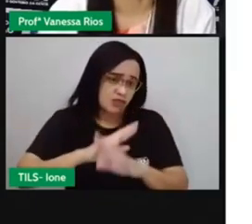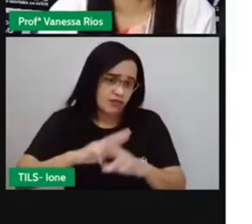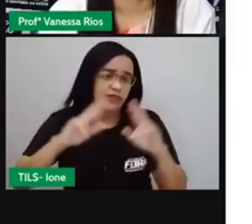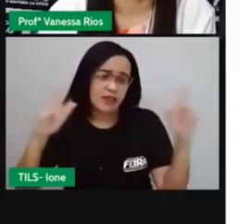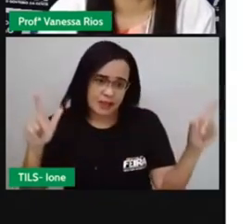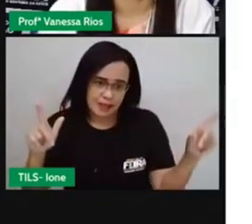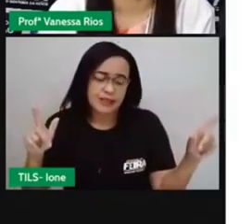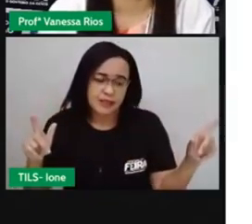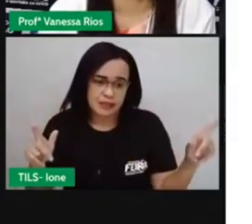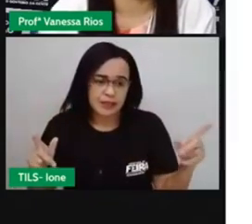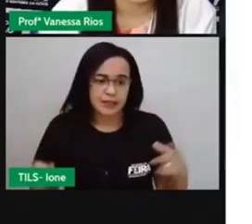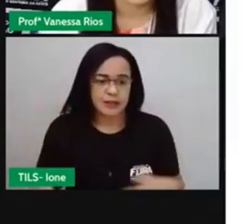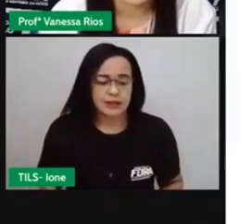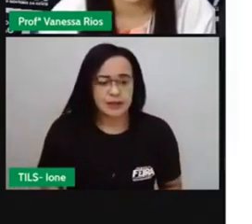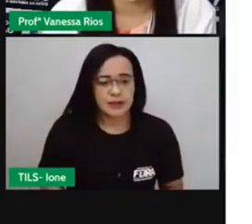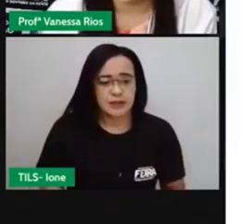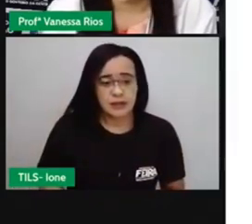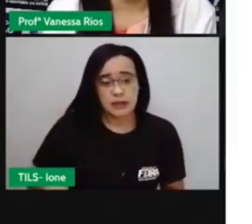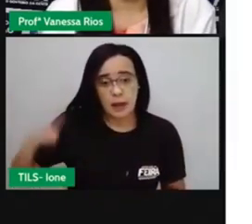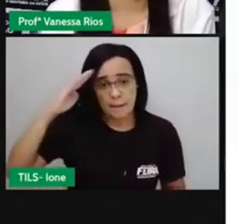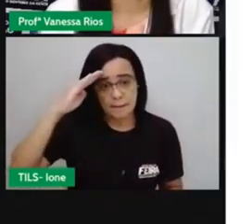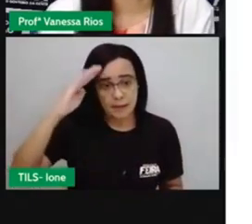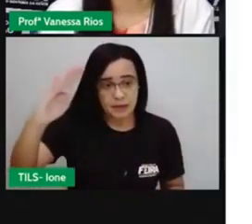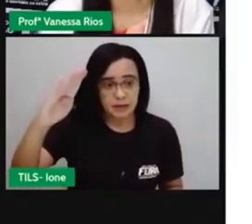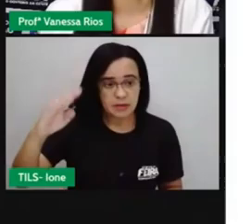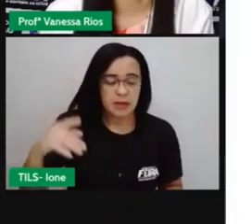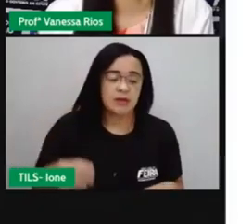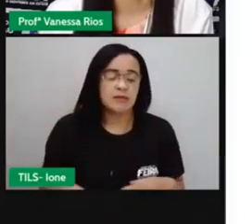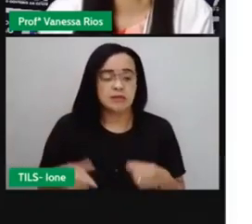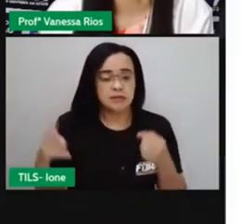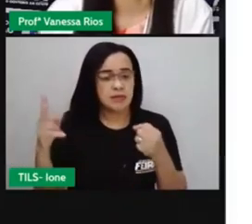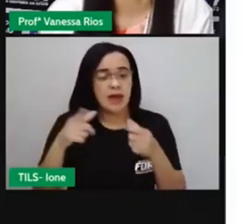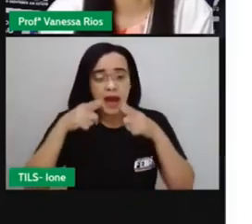não verbal. Principalmente a não verbal.